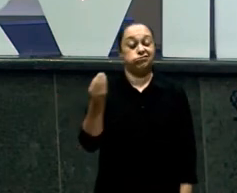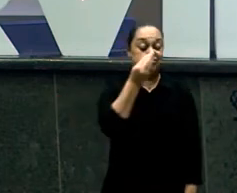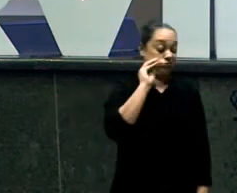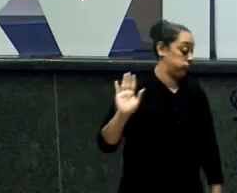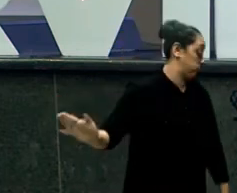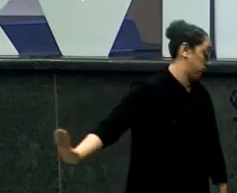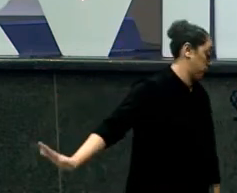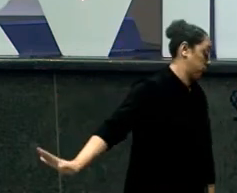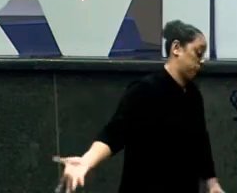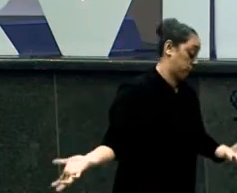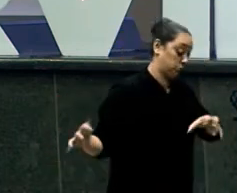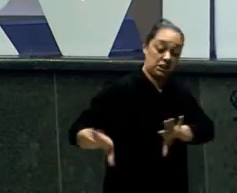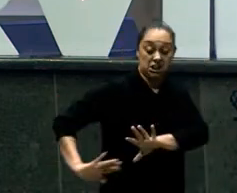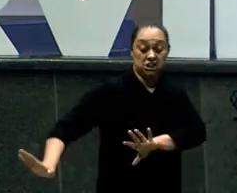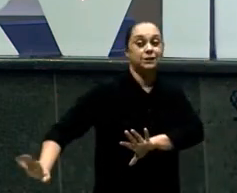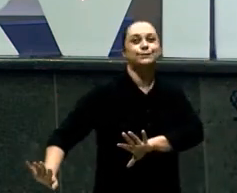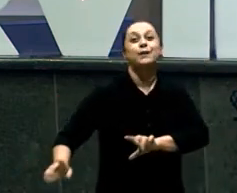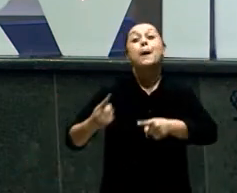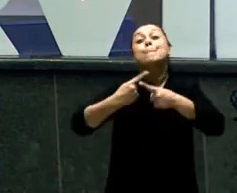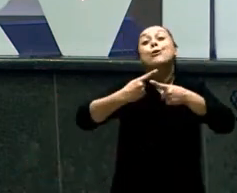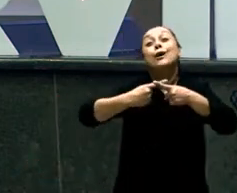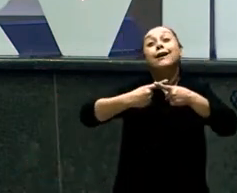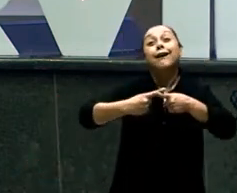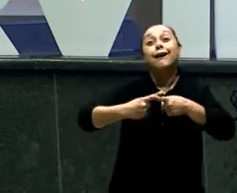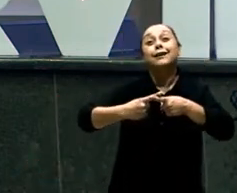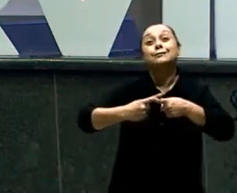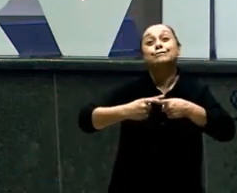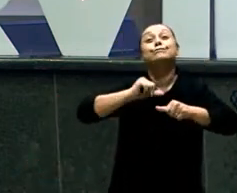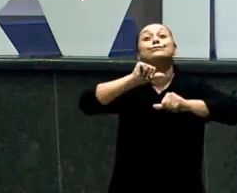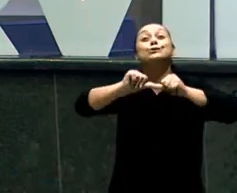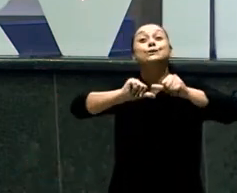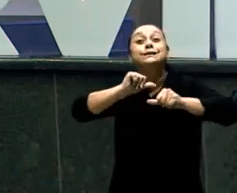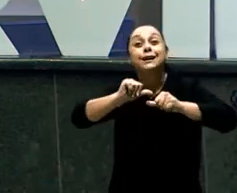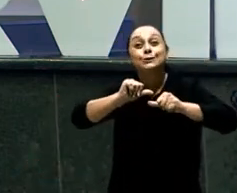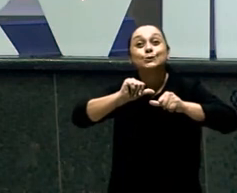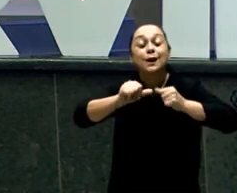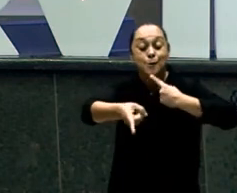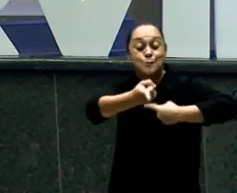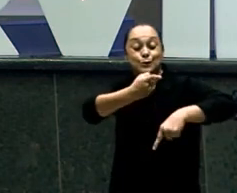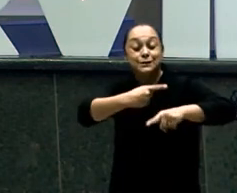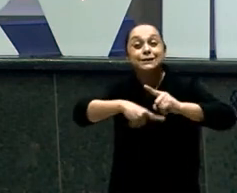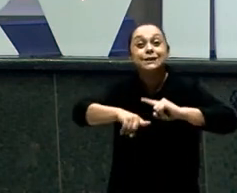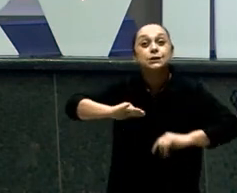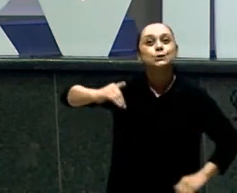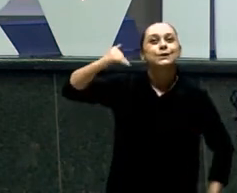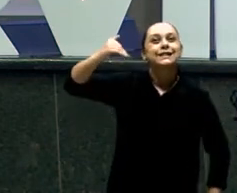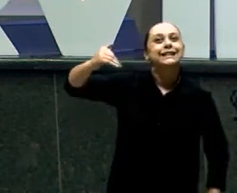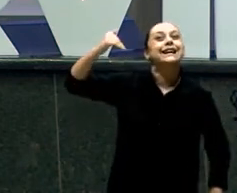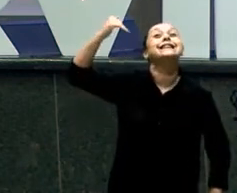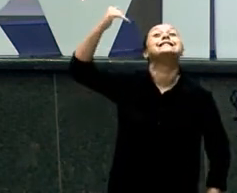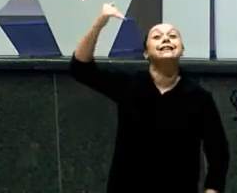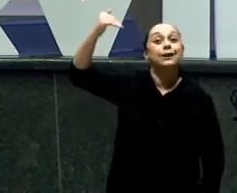Porque ele está Numa fase De mudanças Isso é ruim? Não A gente tem que ter paciência Porque eles estão